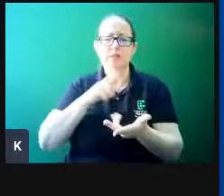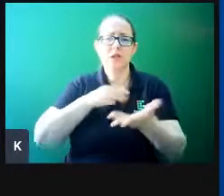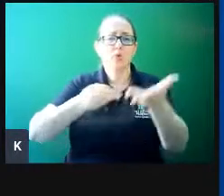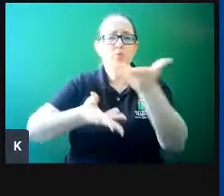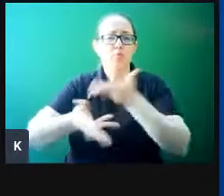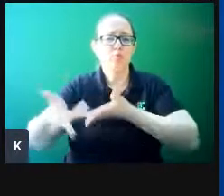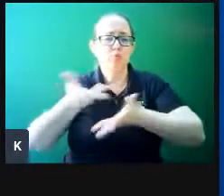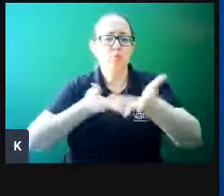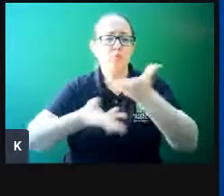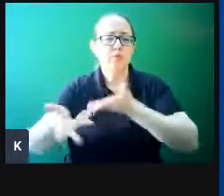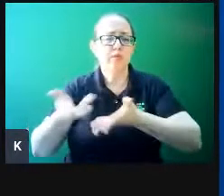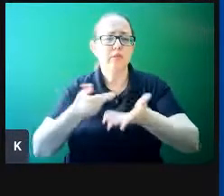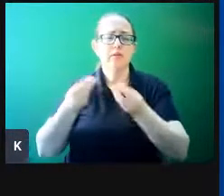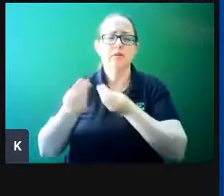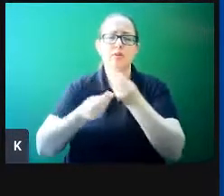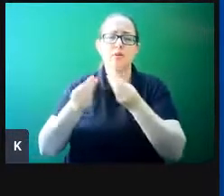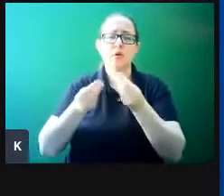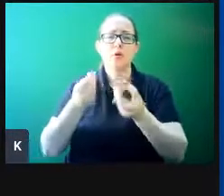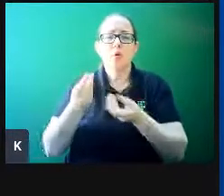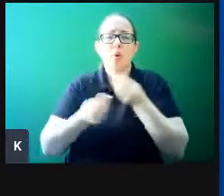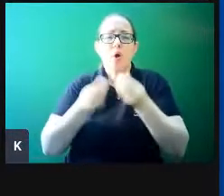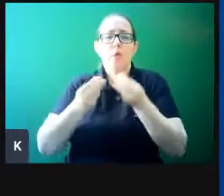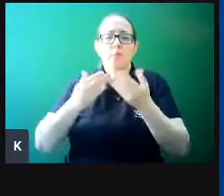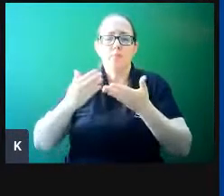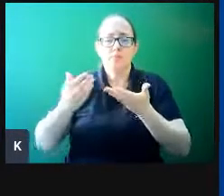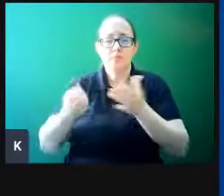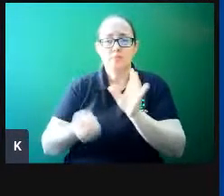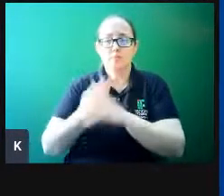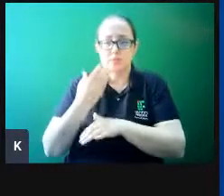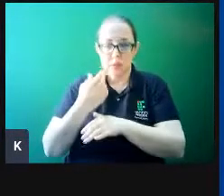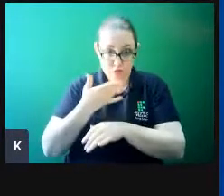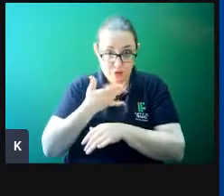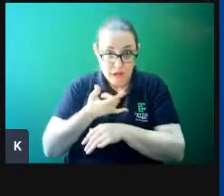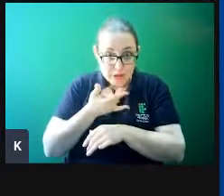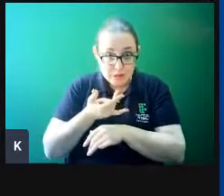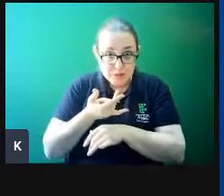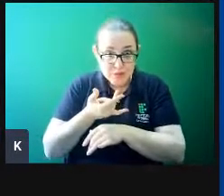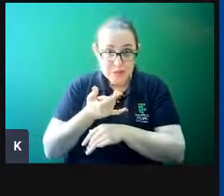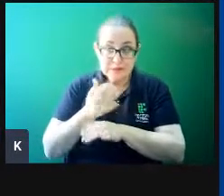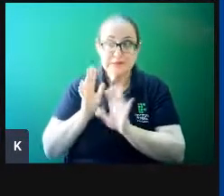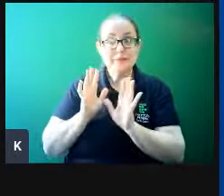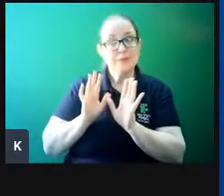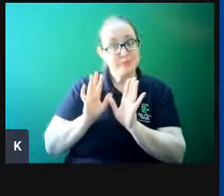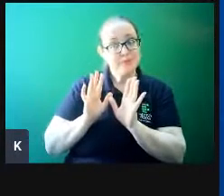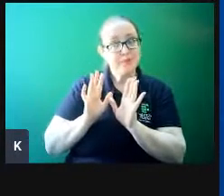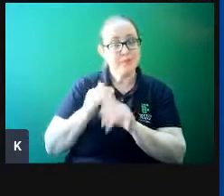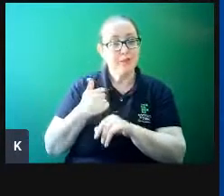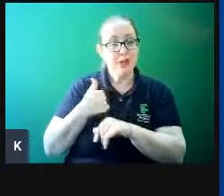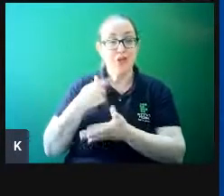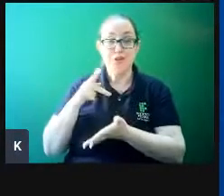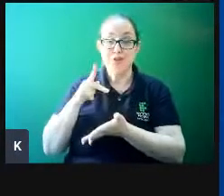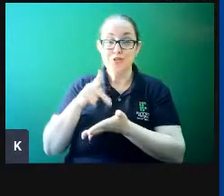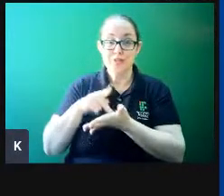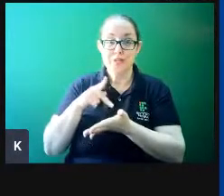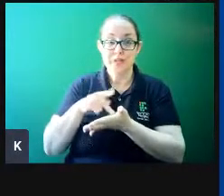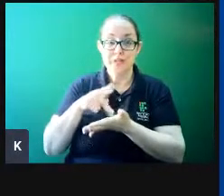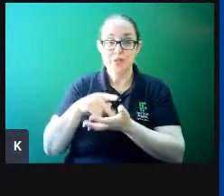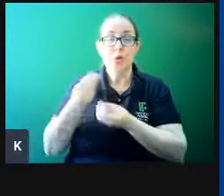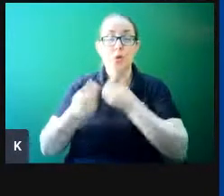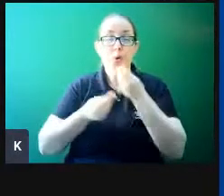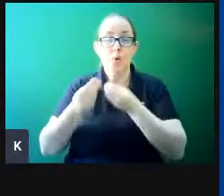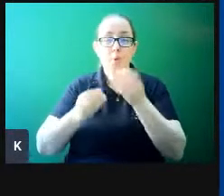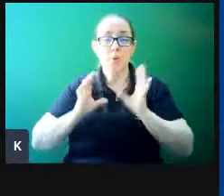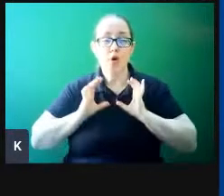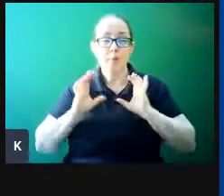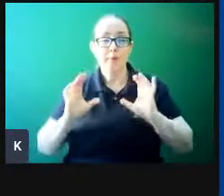não só nos produtos e serviços que produz. Será que é fácil conseguir isso? Na verdade, o comportamento organizacional ele é